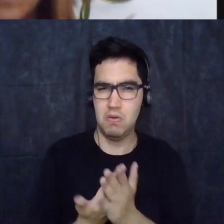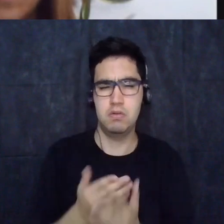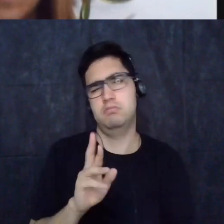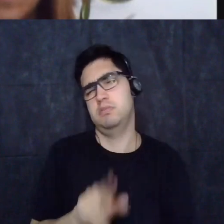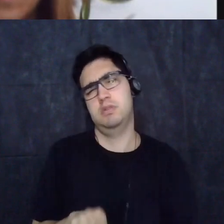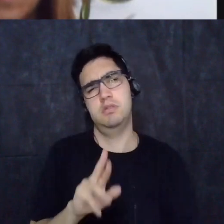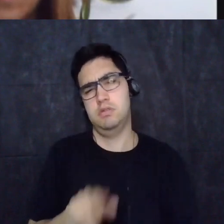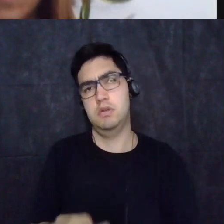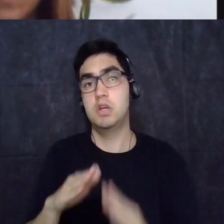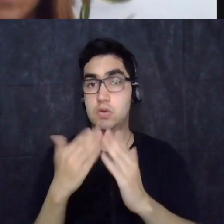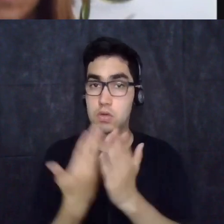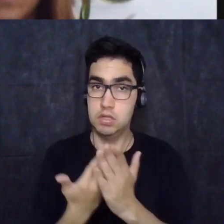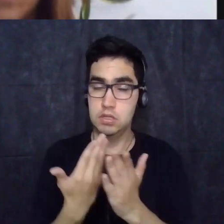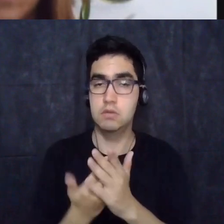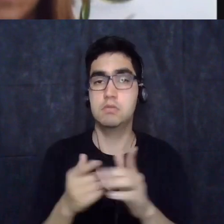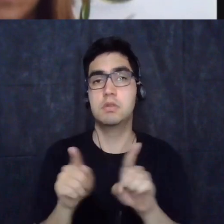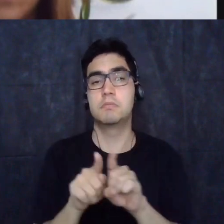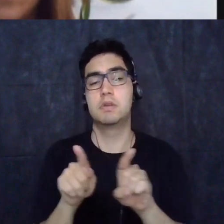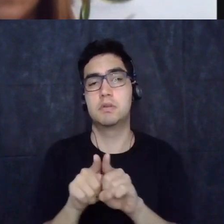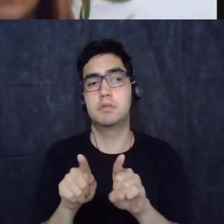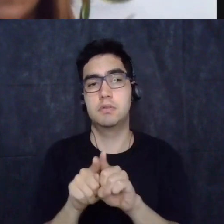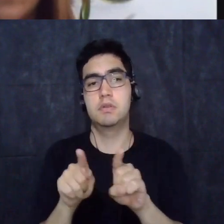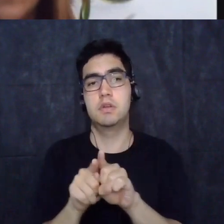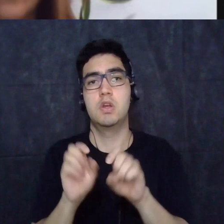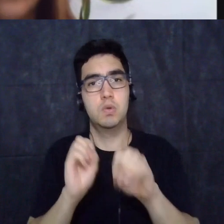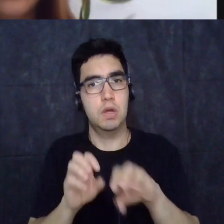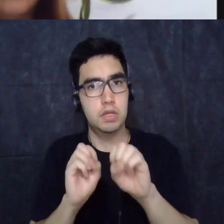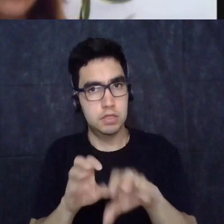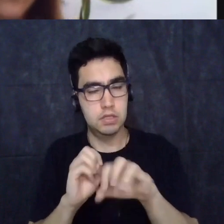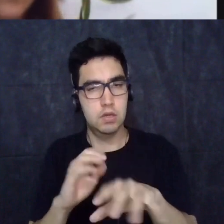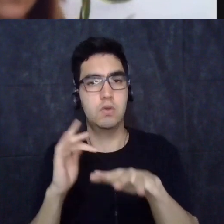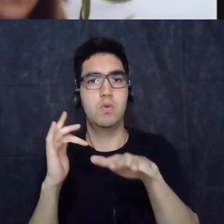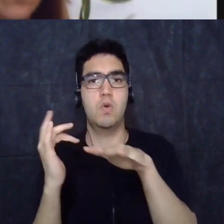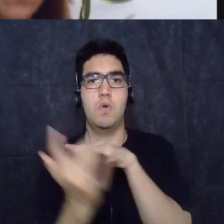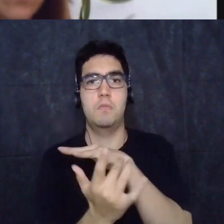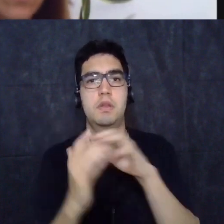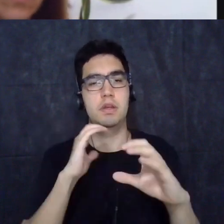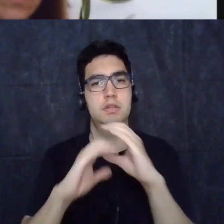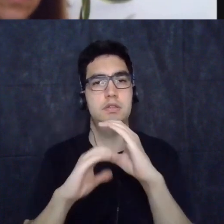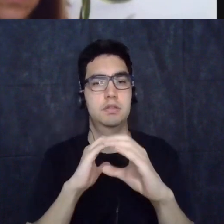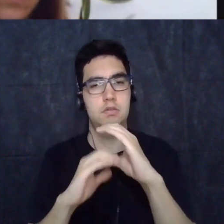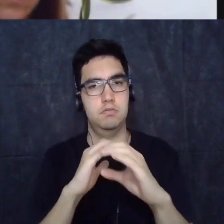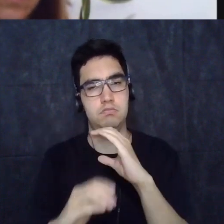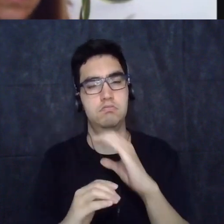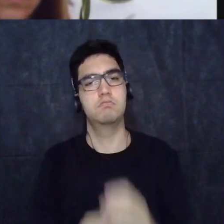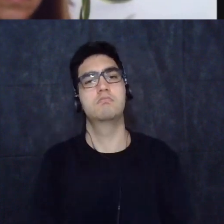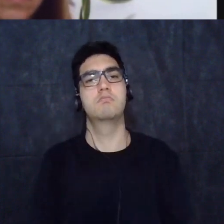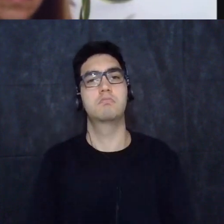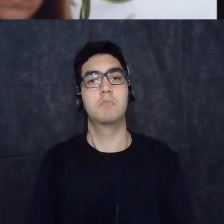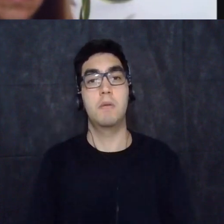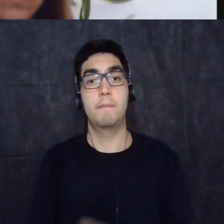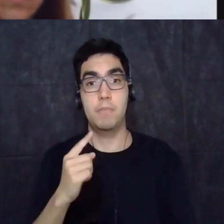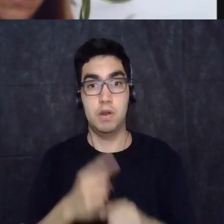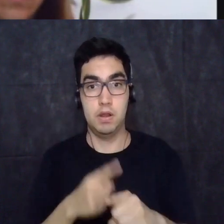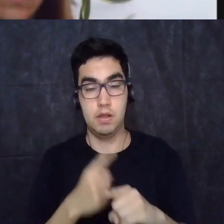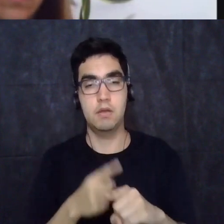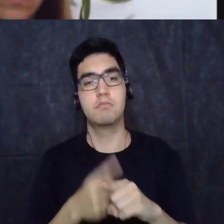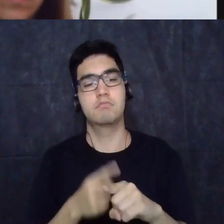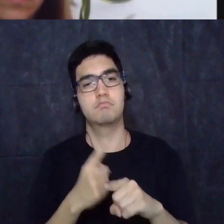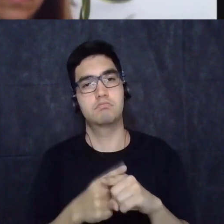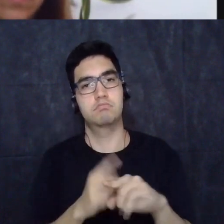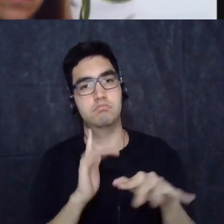educação nos meios de comunicação que de um modo geral também eles vêm punindo